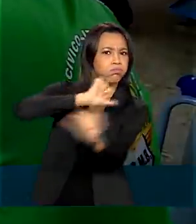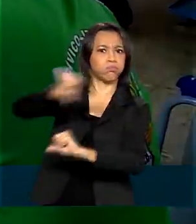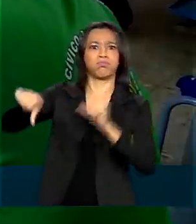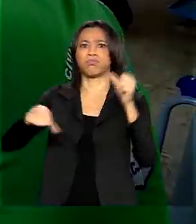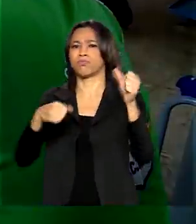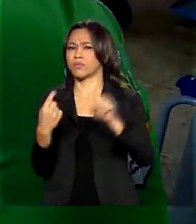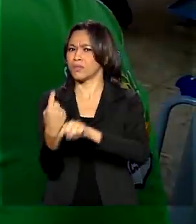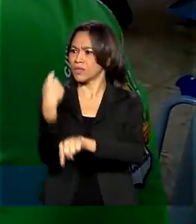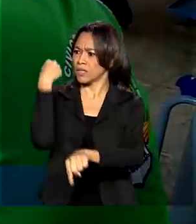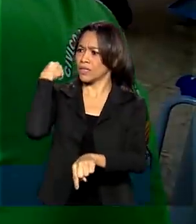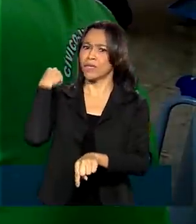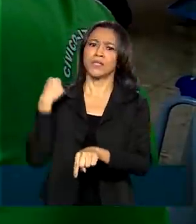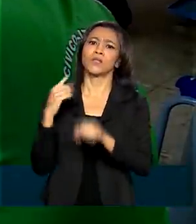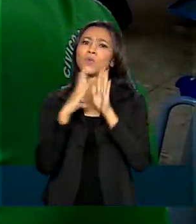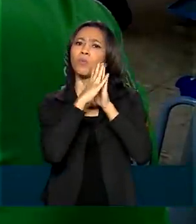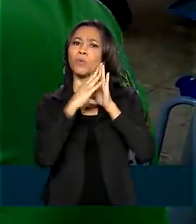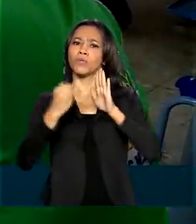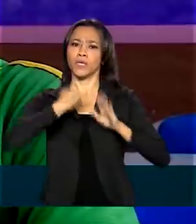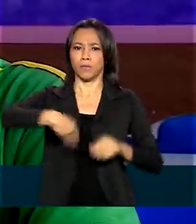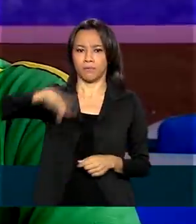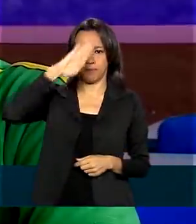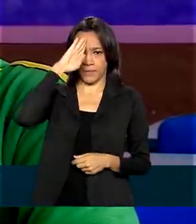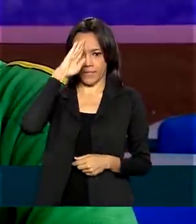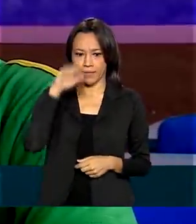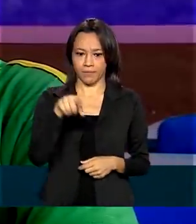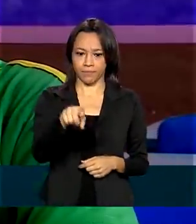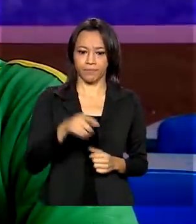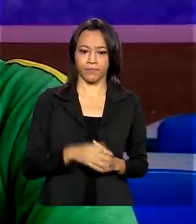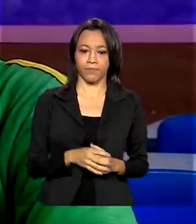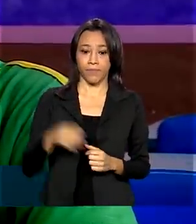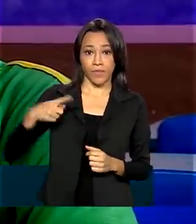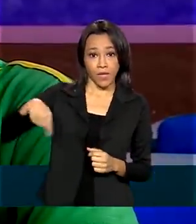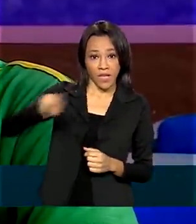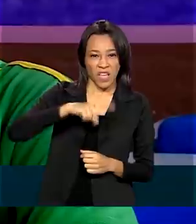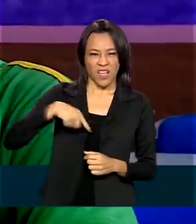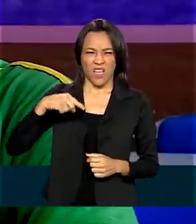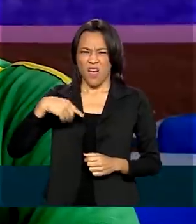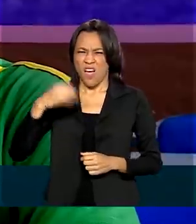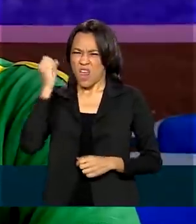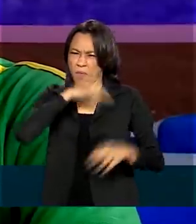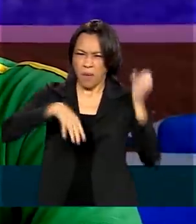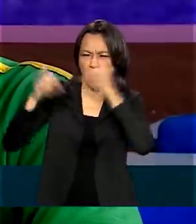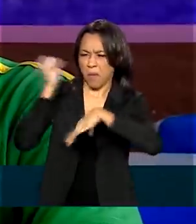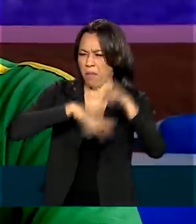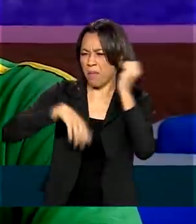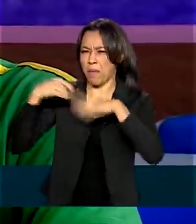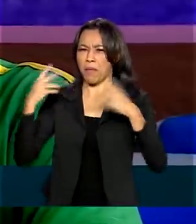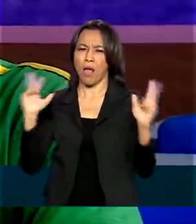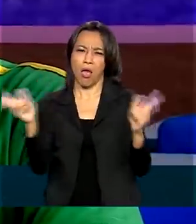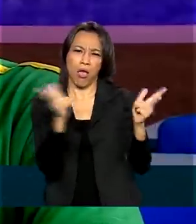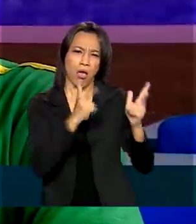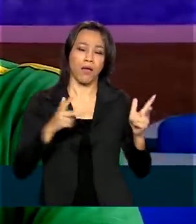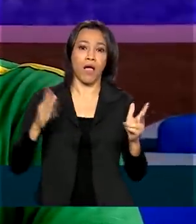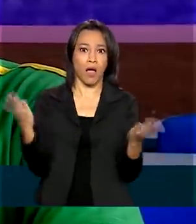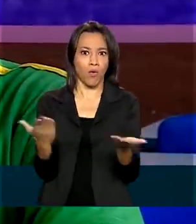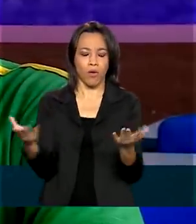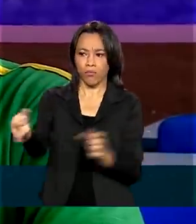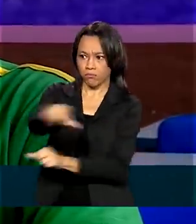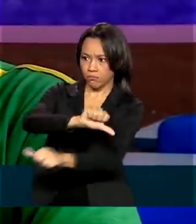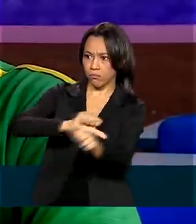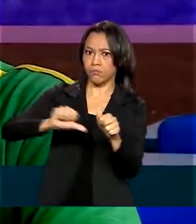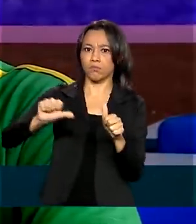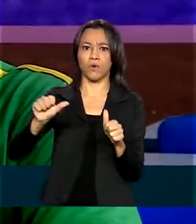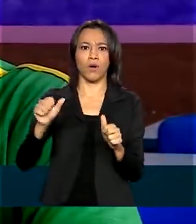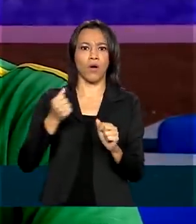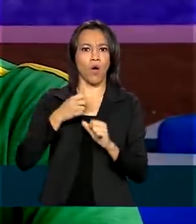desde o início do modelo cívico-militar. Os alunos saiam daquela bagunça para ir para o recreio, agora estão saindo em filas. Também os